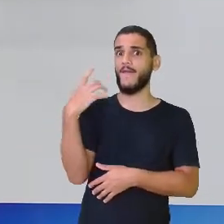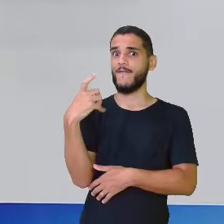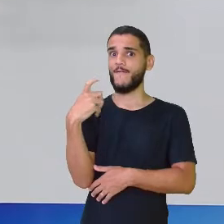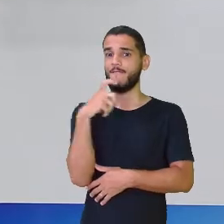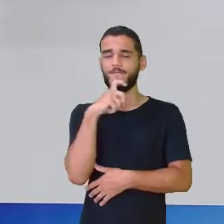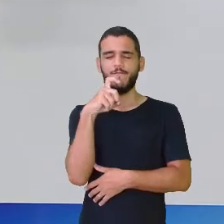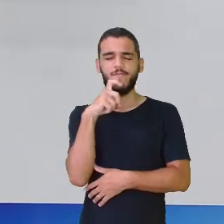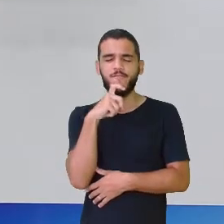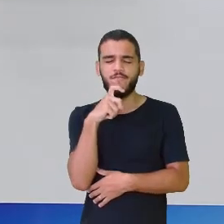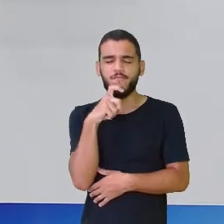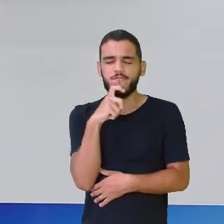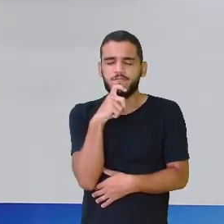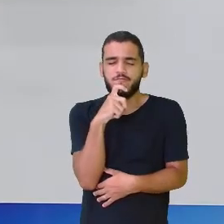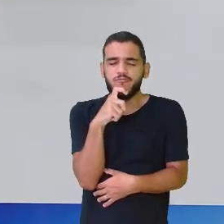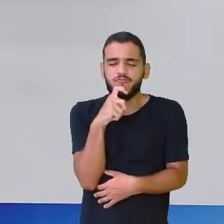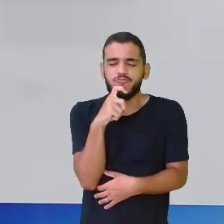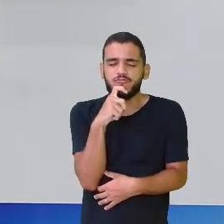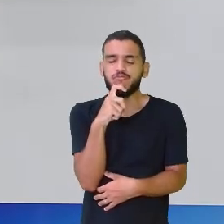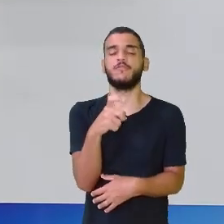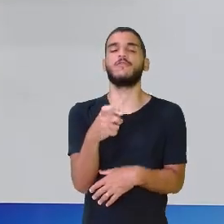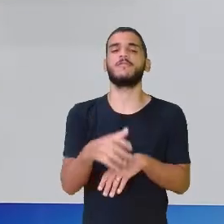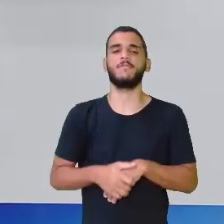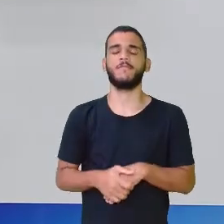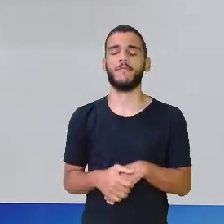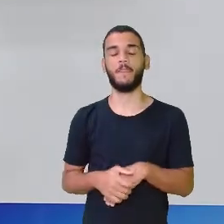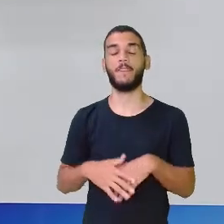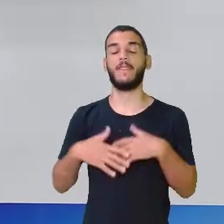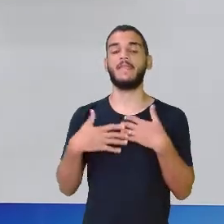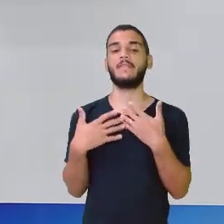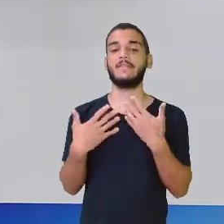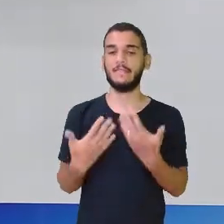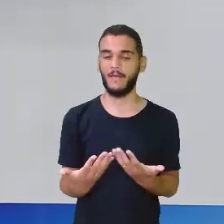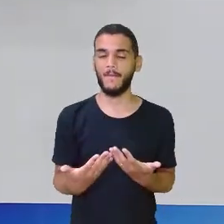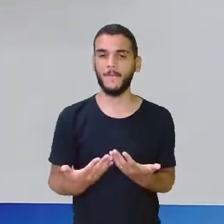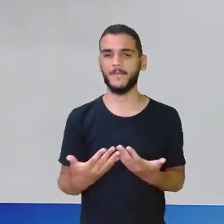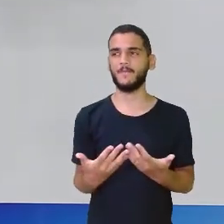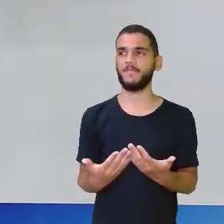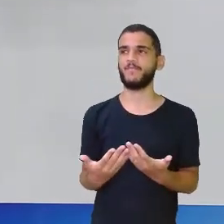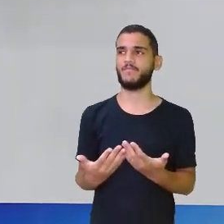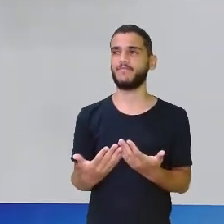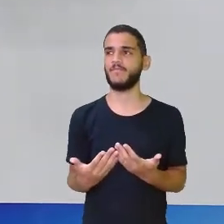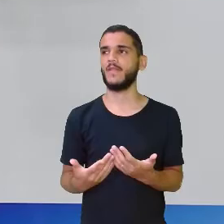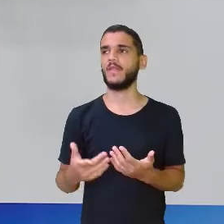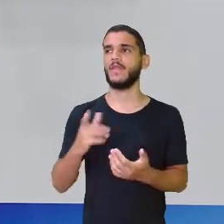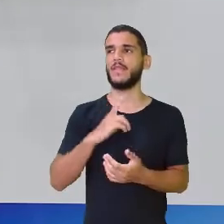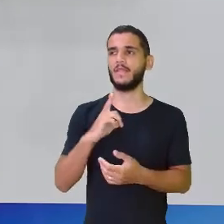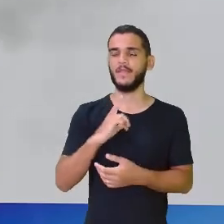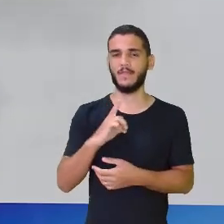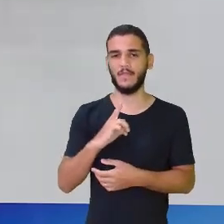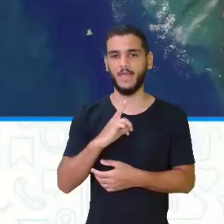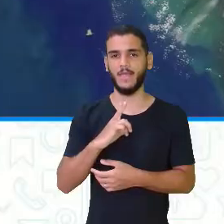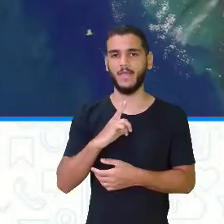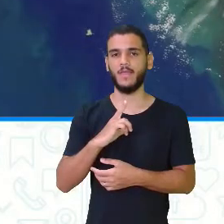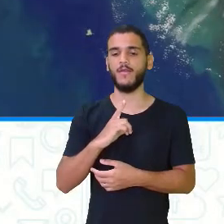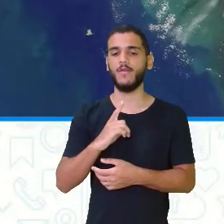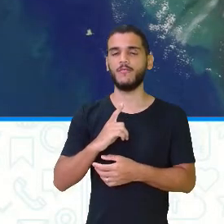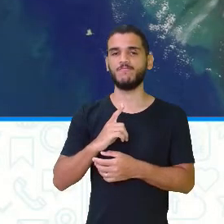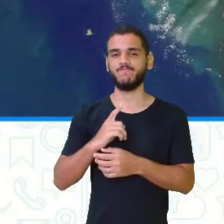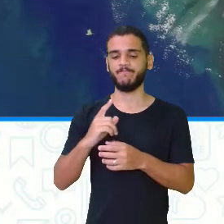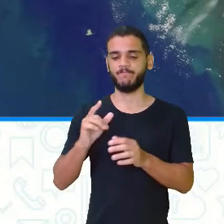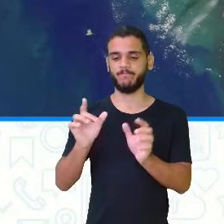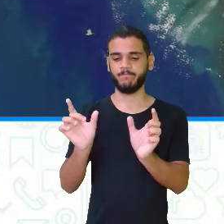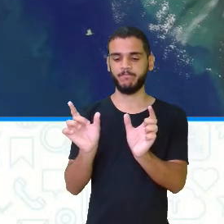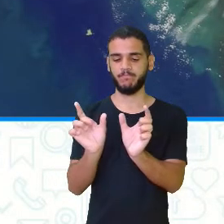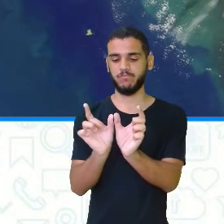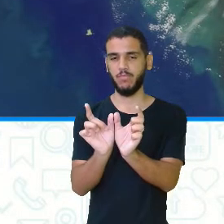Monstruoso. Frio, frio mesmo. E o que acontece? Esse espacinho aqui, olha, congela e forma